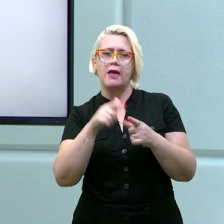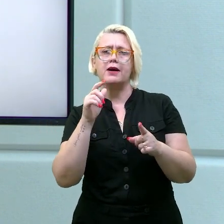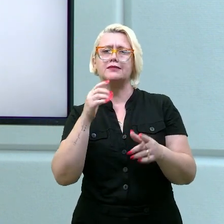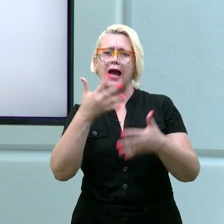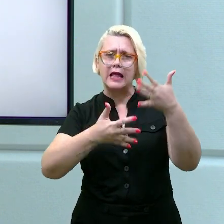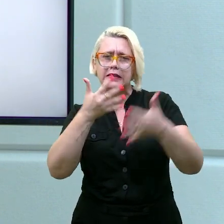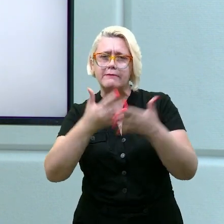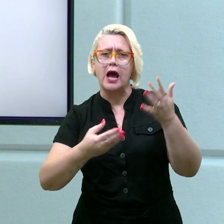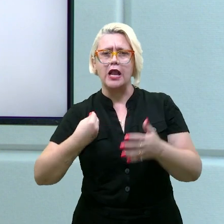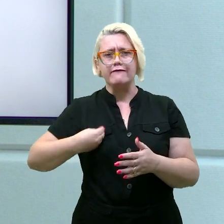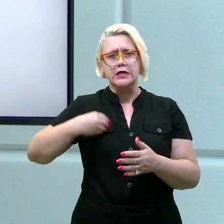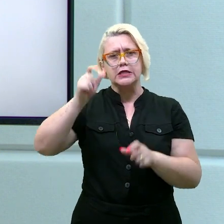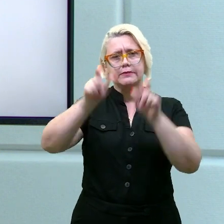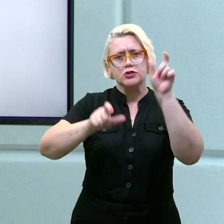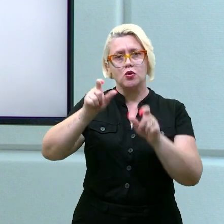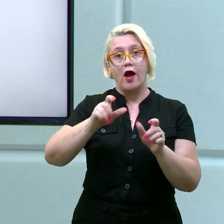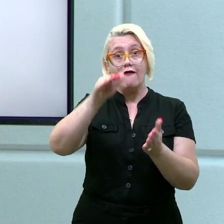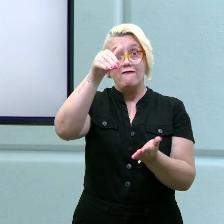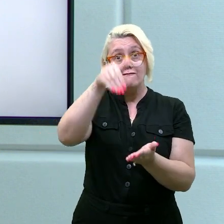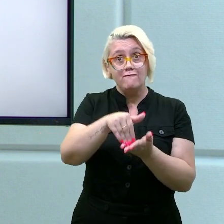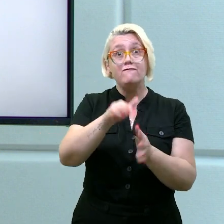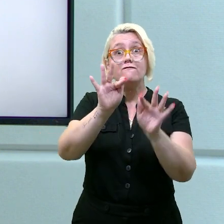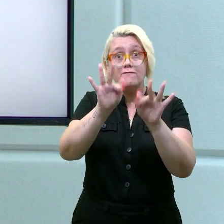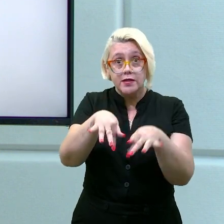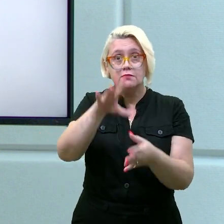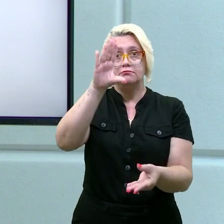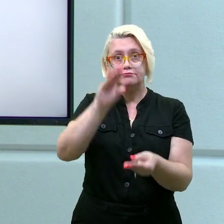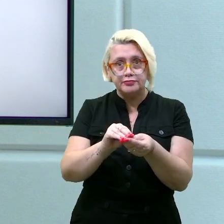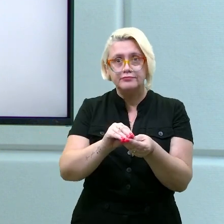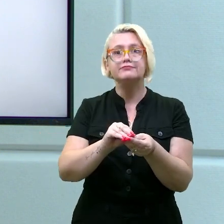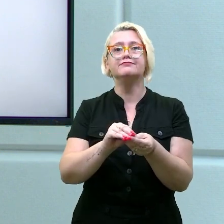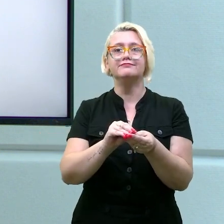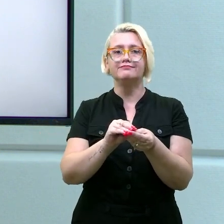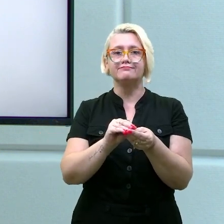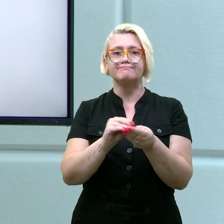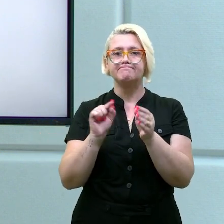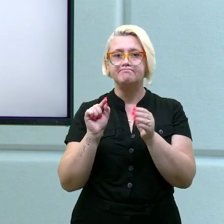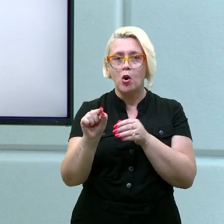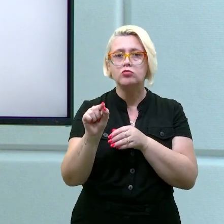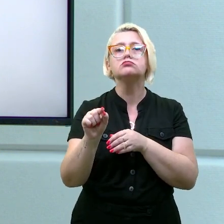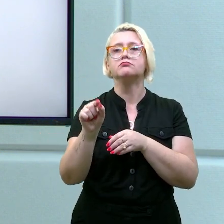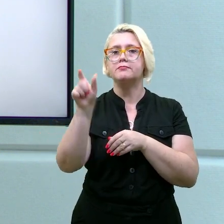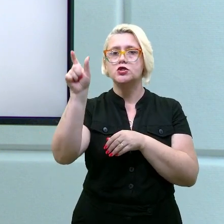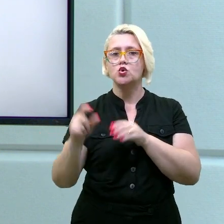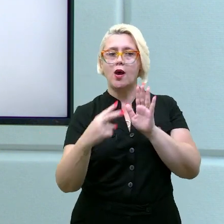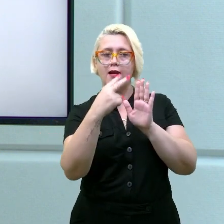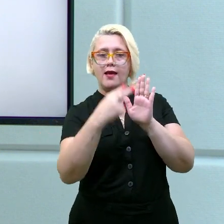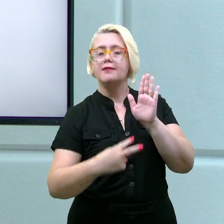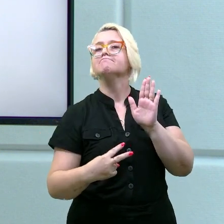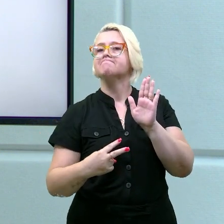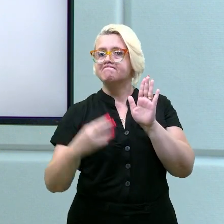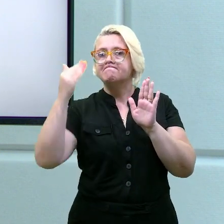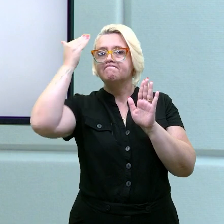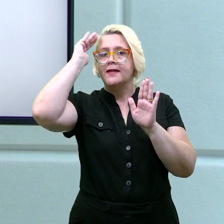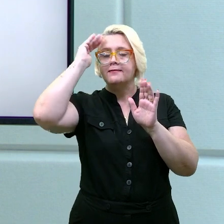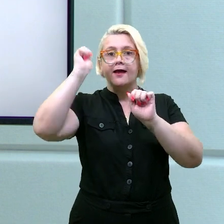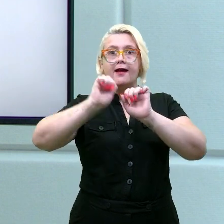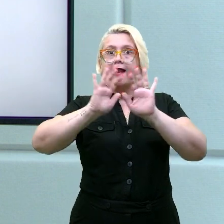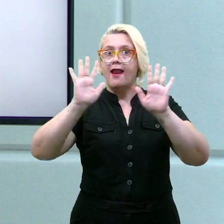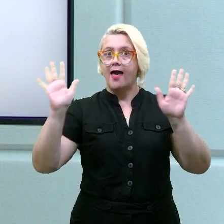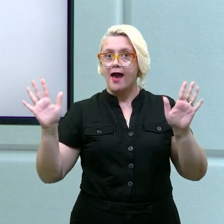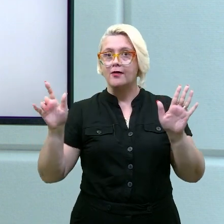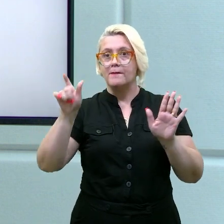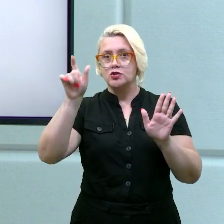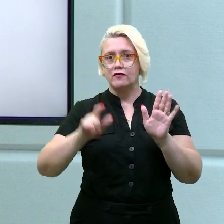Quando você encerra, você sabe, faz aquele fechamento, seu leitor fica satisfeito e o seu corretor mais